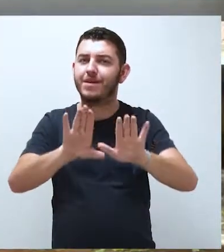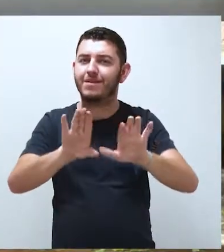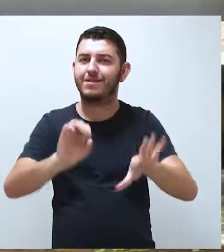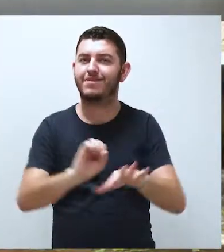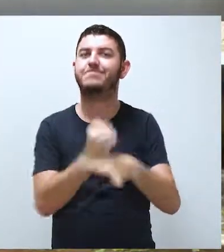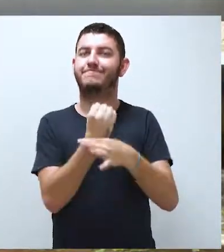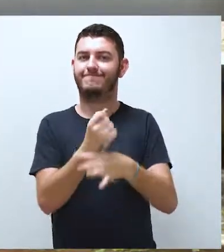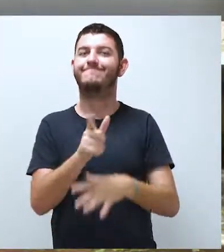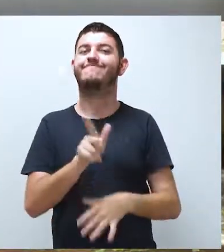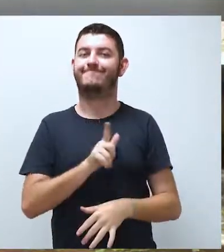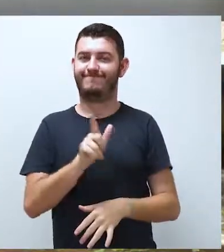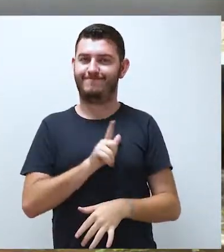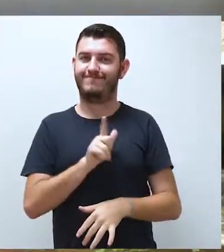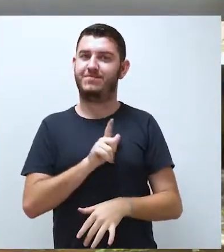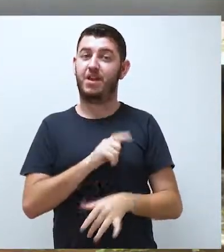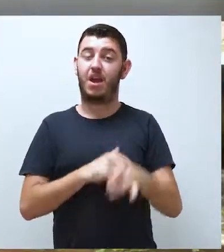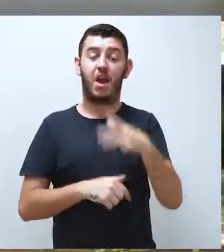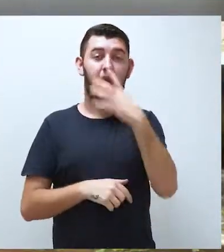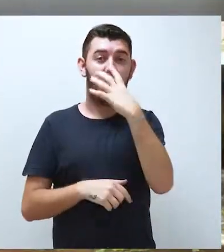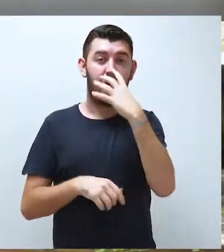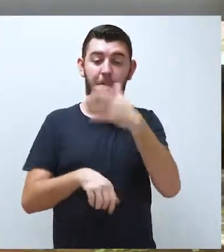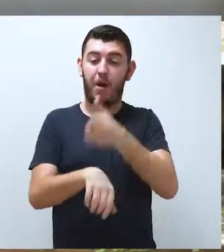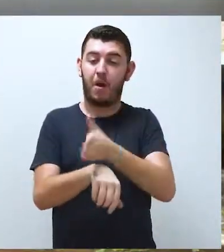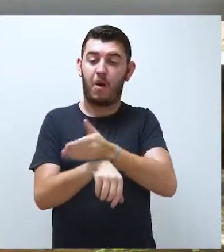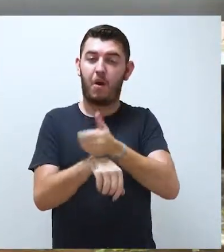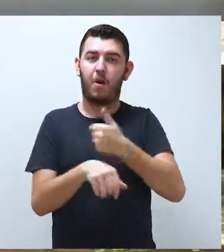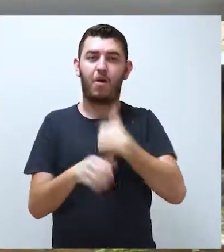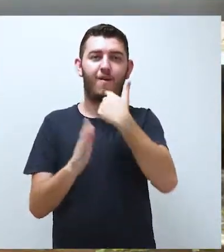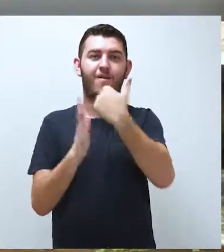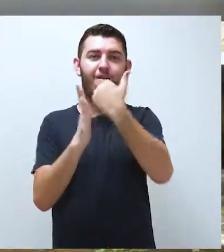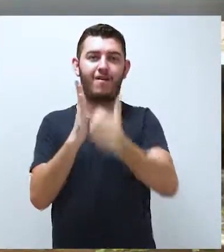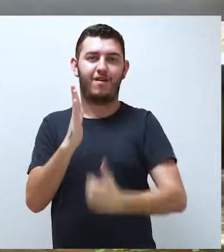tenha segurança. Confira os itinerários no link que aparece na tela.